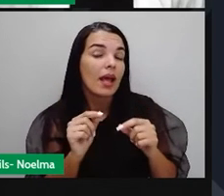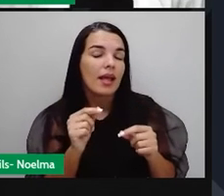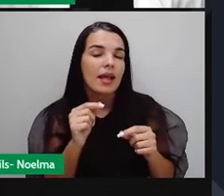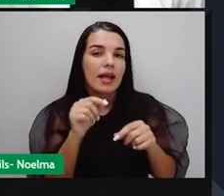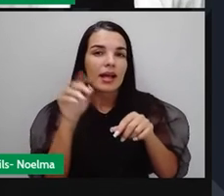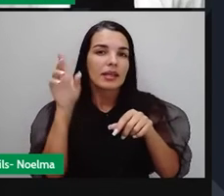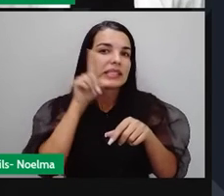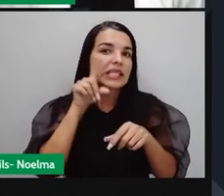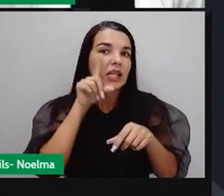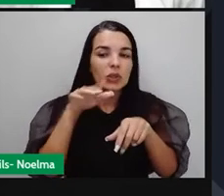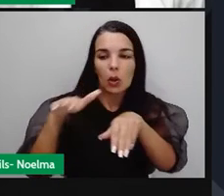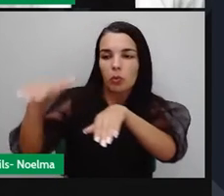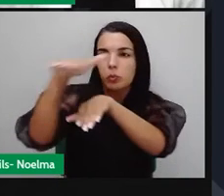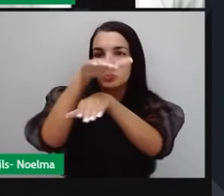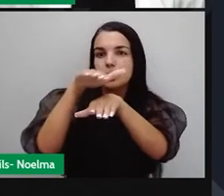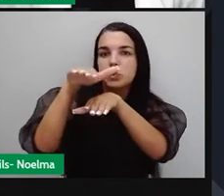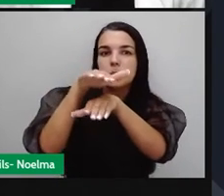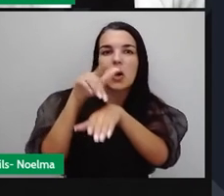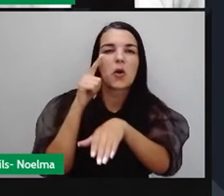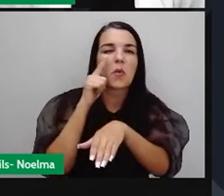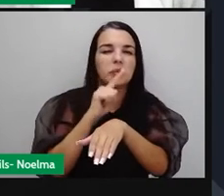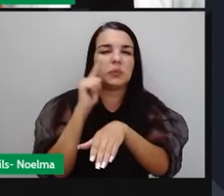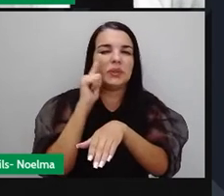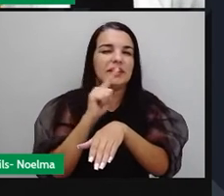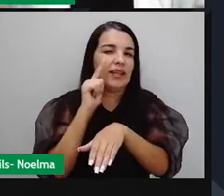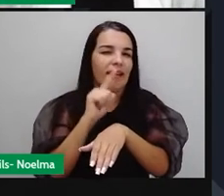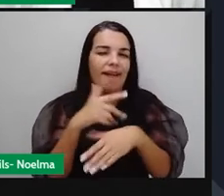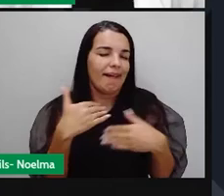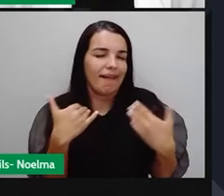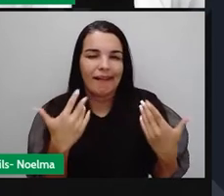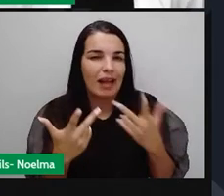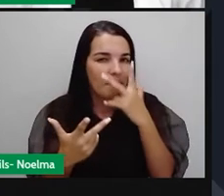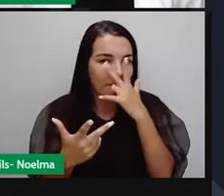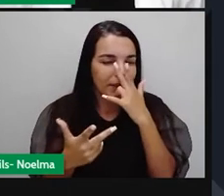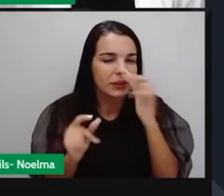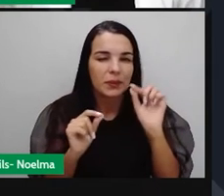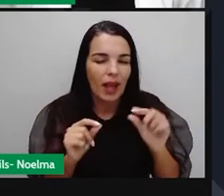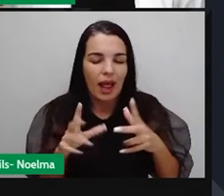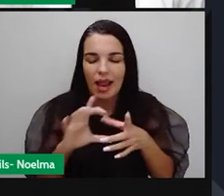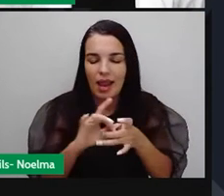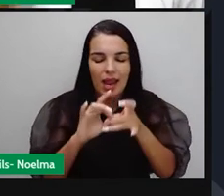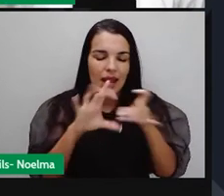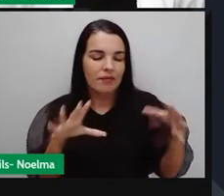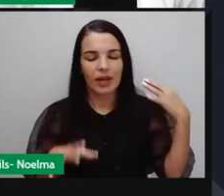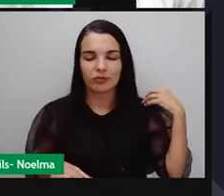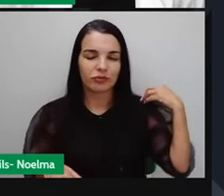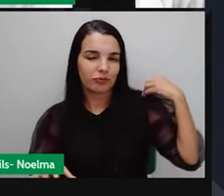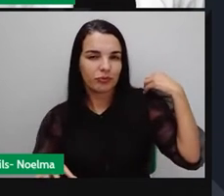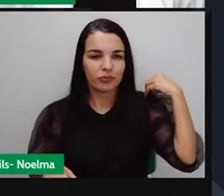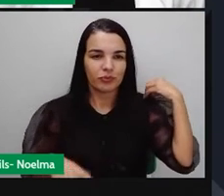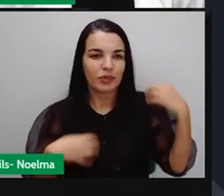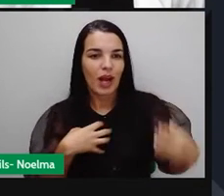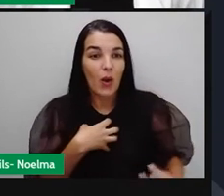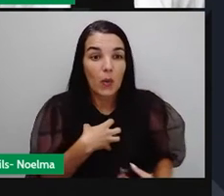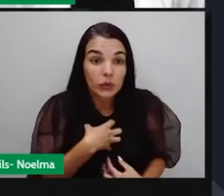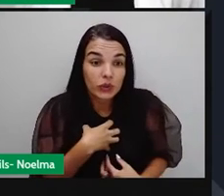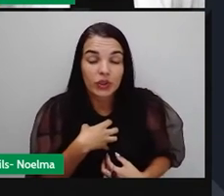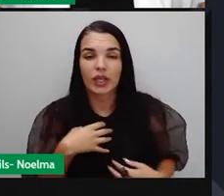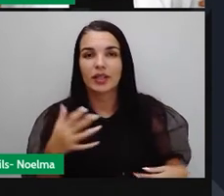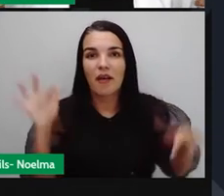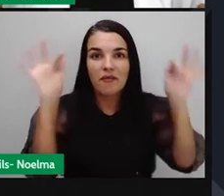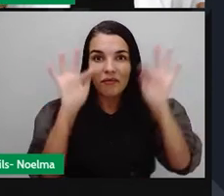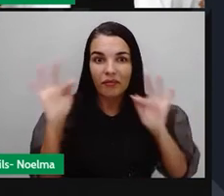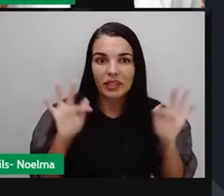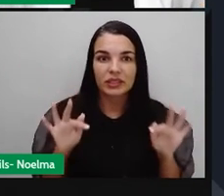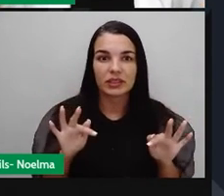o americano tinha um jeito mais livre de ser, um jeito mais feliz, um jeito mais... E